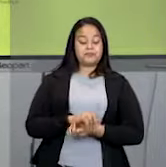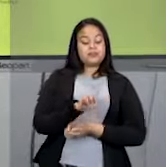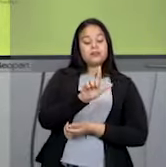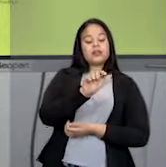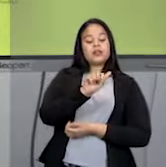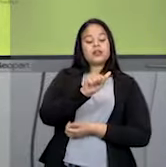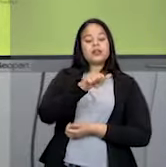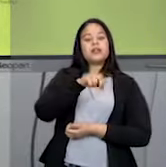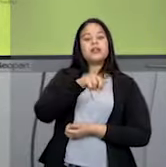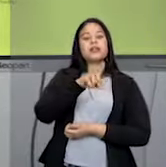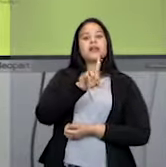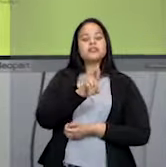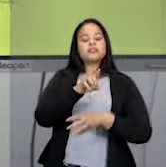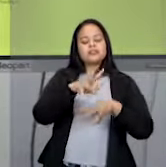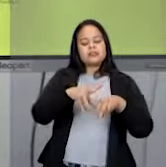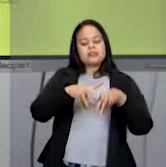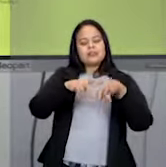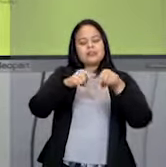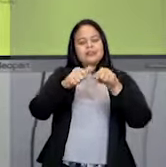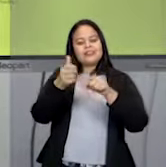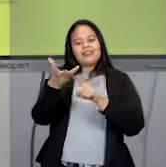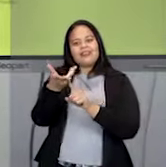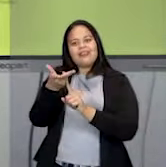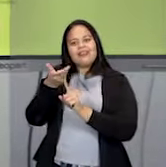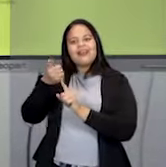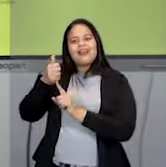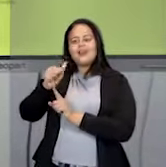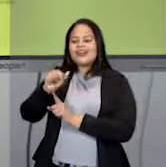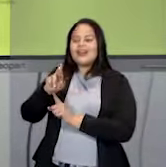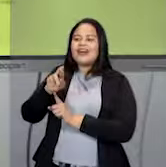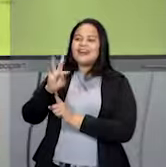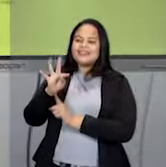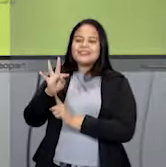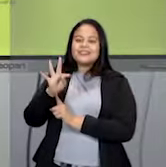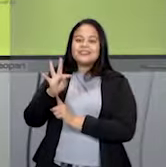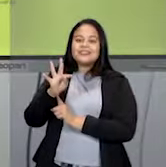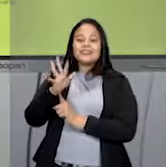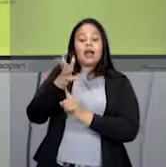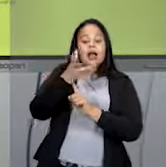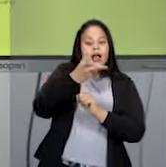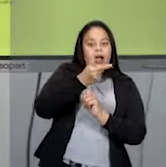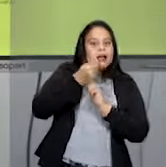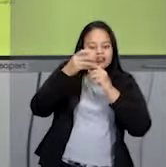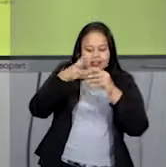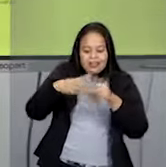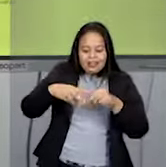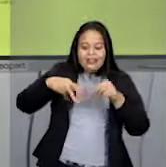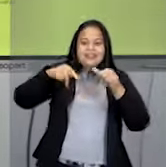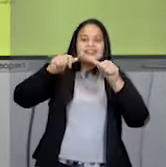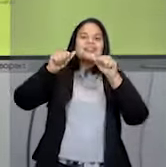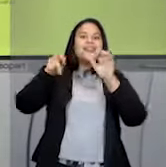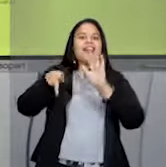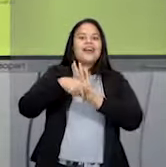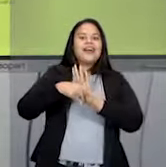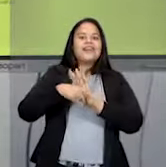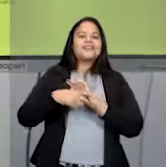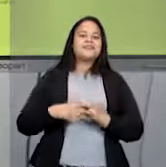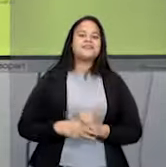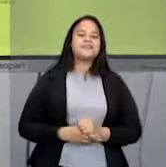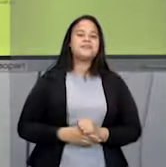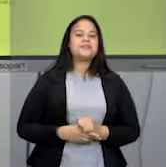terra. Arte é arte. Então, arte da terra. O que acontece?